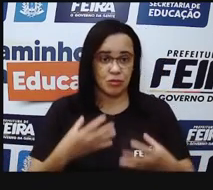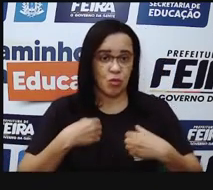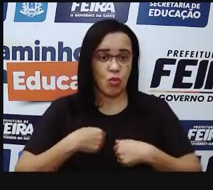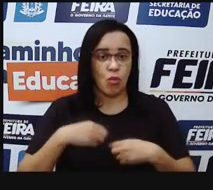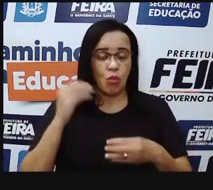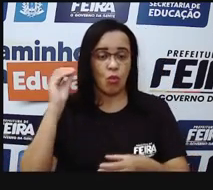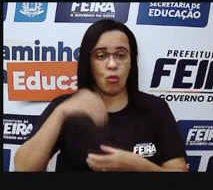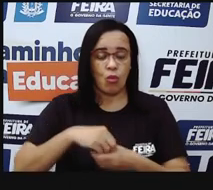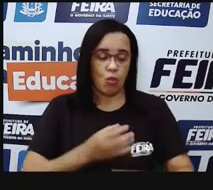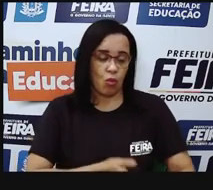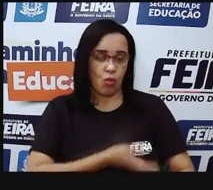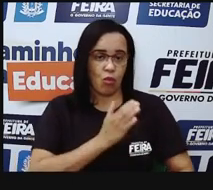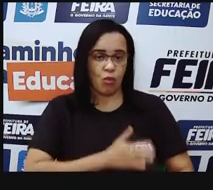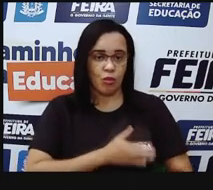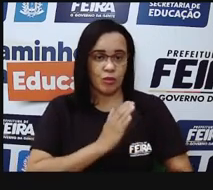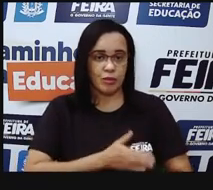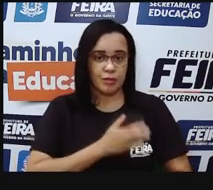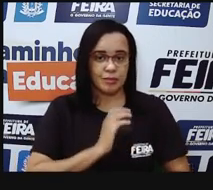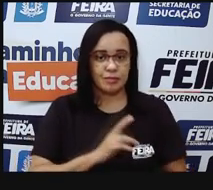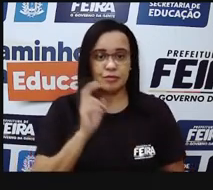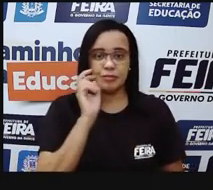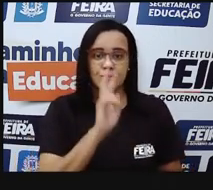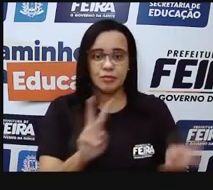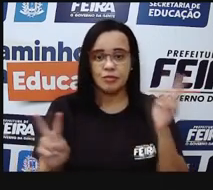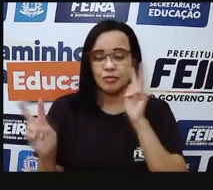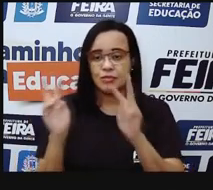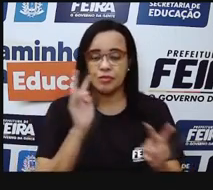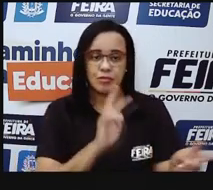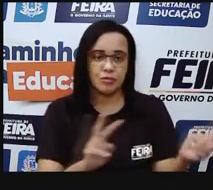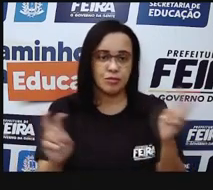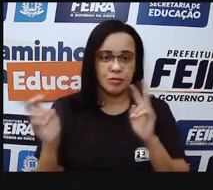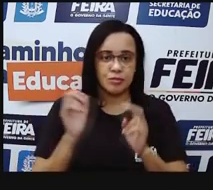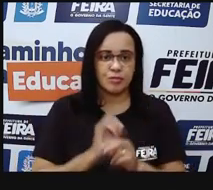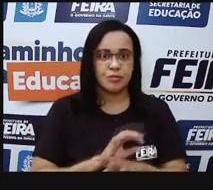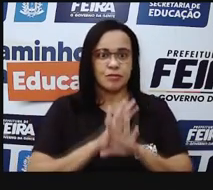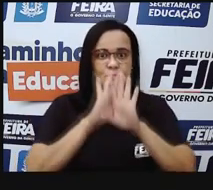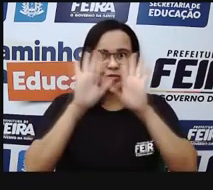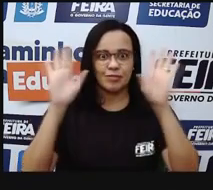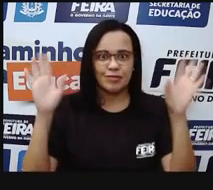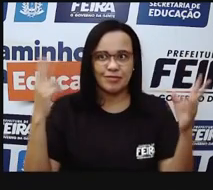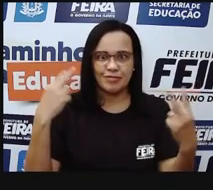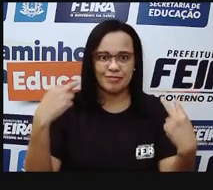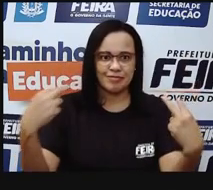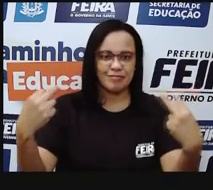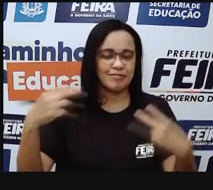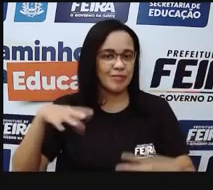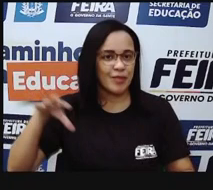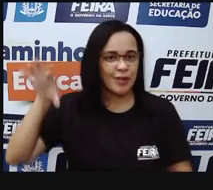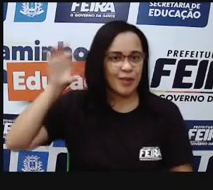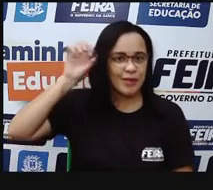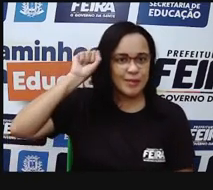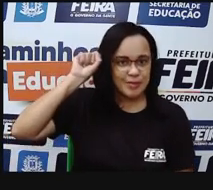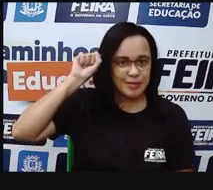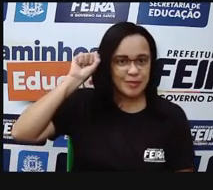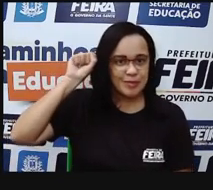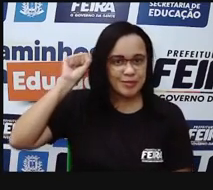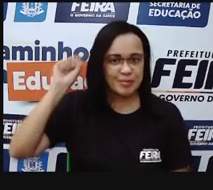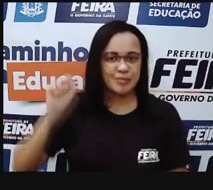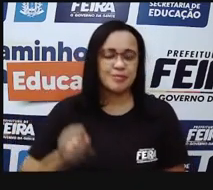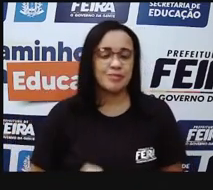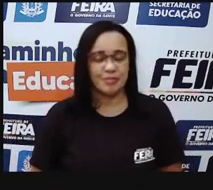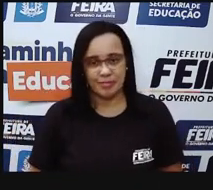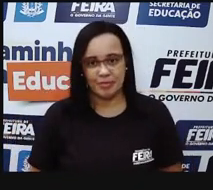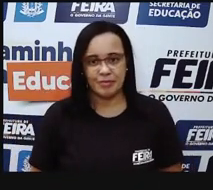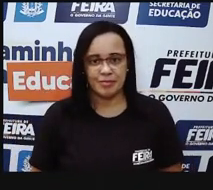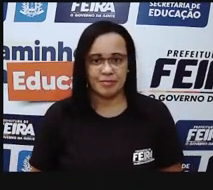Visão, quero te ver. Olhar bem lá no fundo dos teus olhos mais uma vez. audição, quero te ouvir. Liga logo